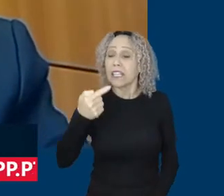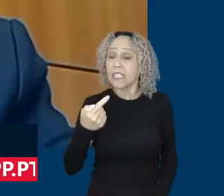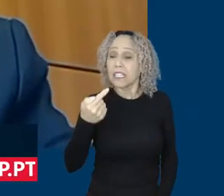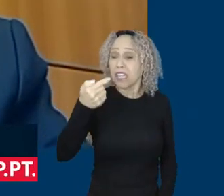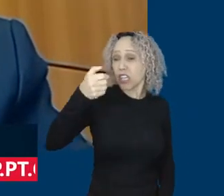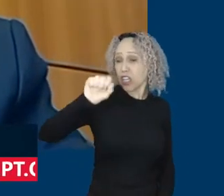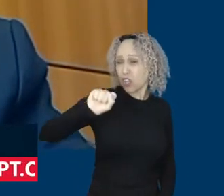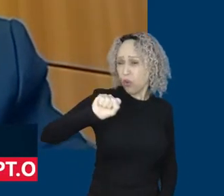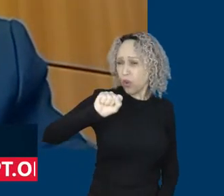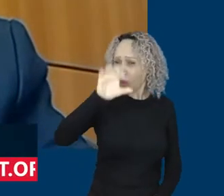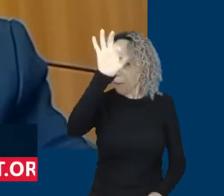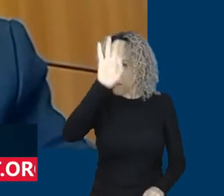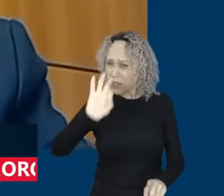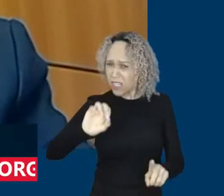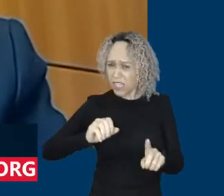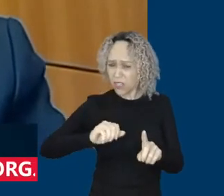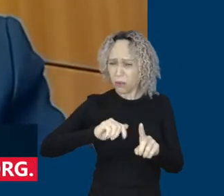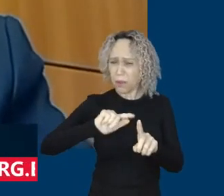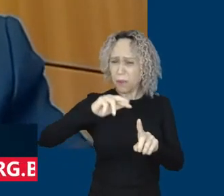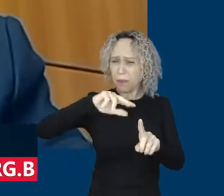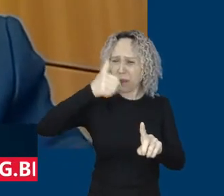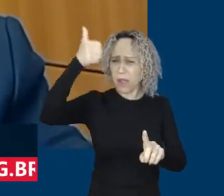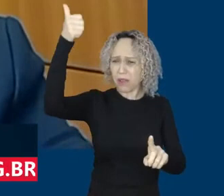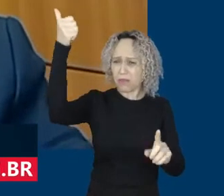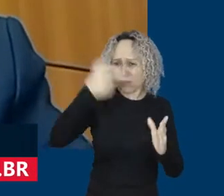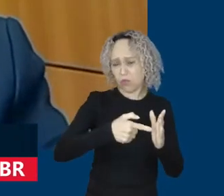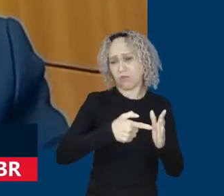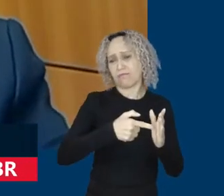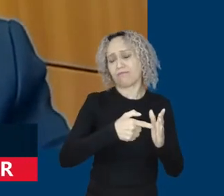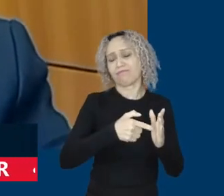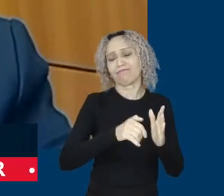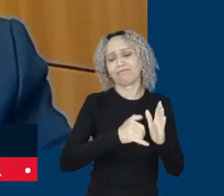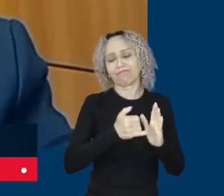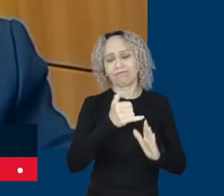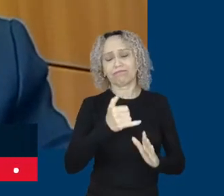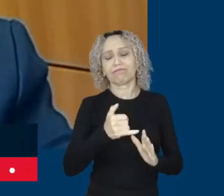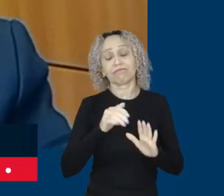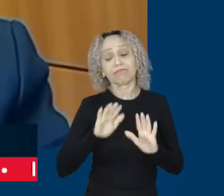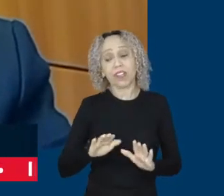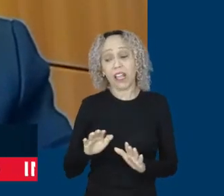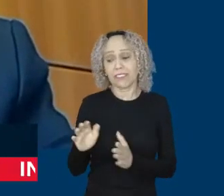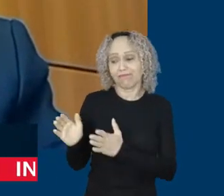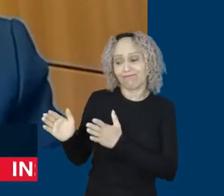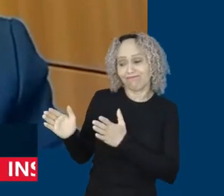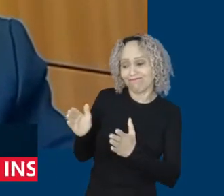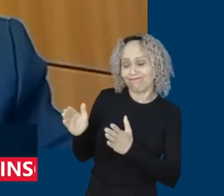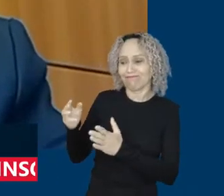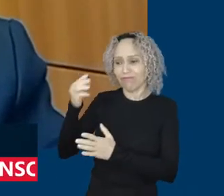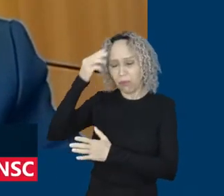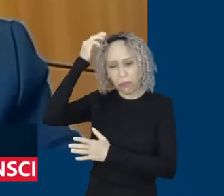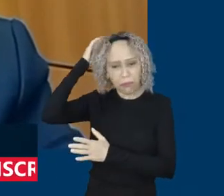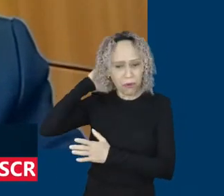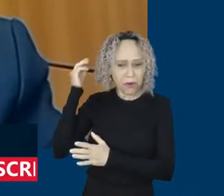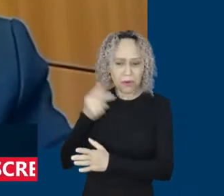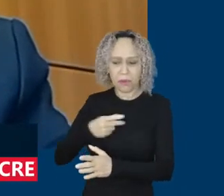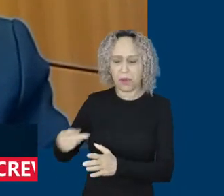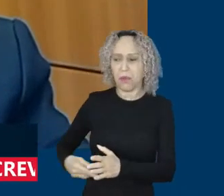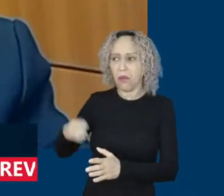não houvesse essa política implementada lá atrás, que foi interrompida nos governos Temer e Bolsonaro,